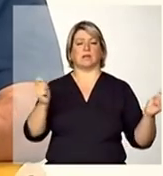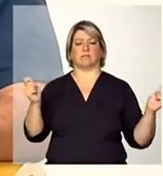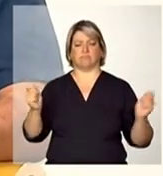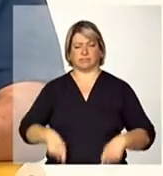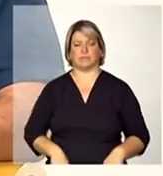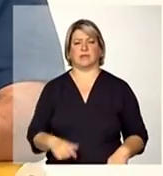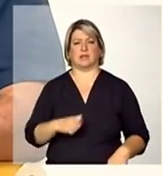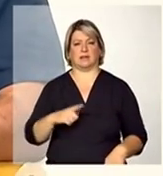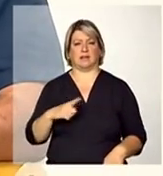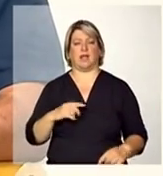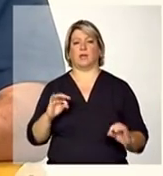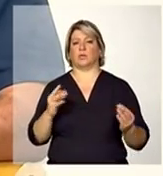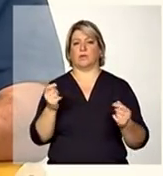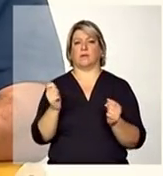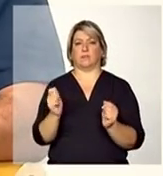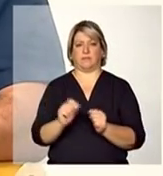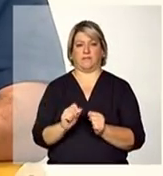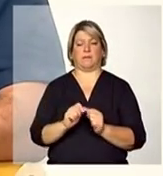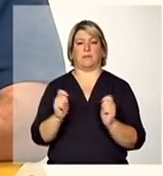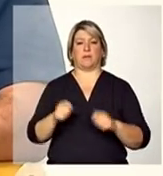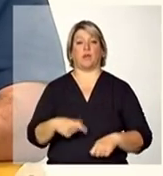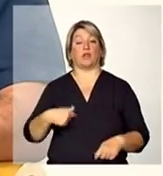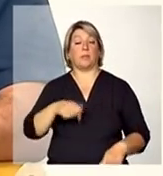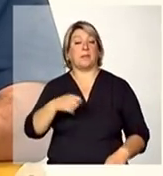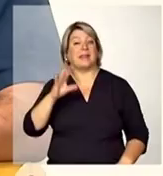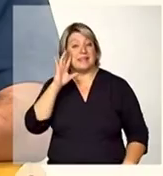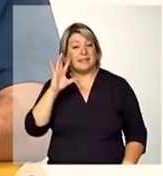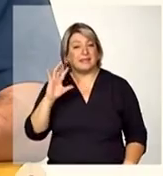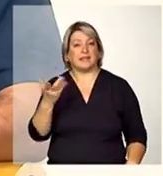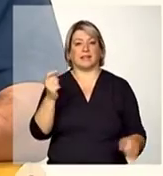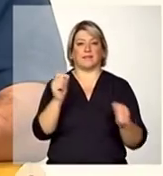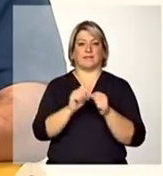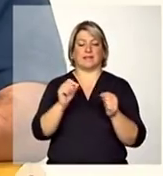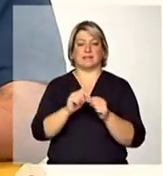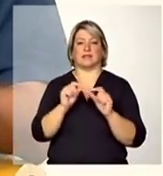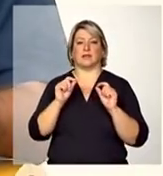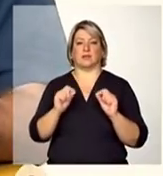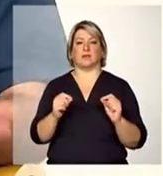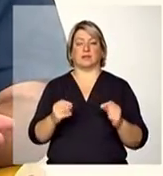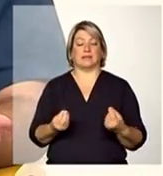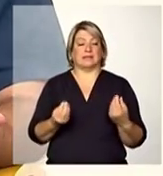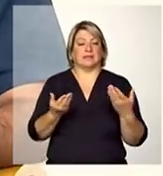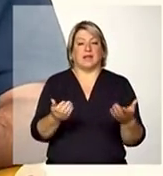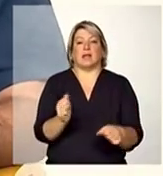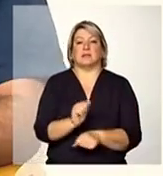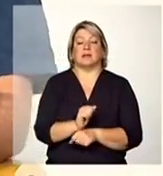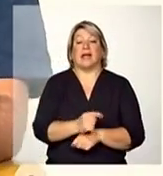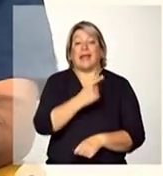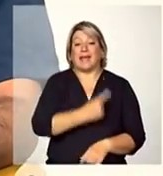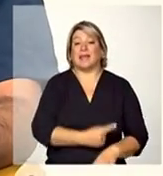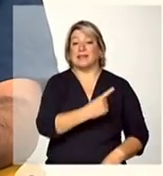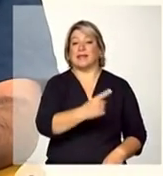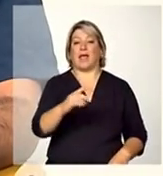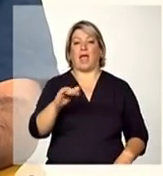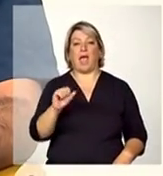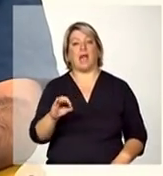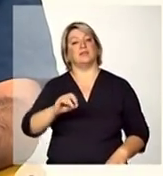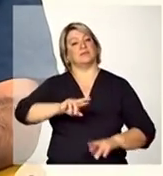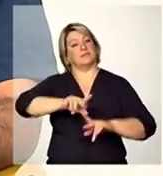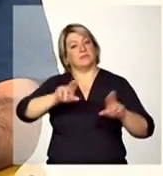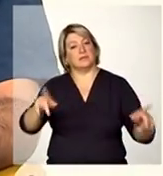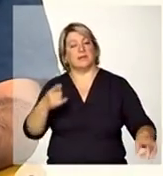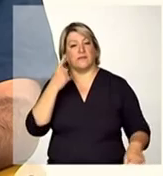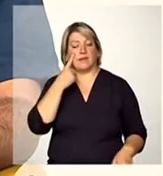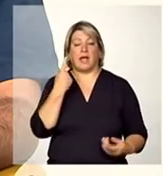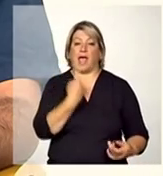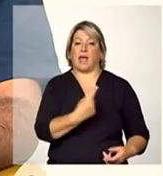então a gente vai ter que tentar fazer ou depositar o máximo de esperança cada caso é um caso cada caso é um caso eu acho que é